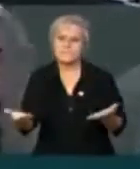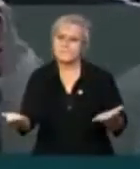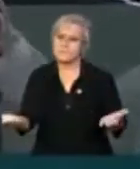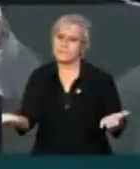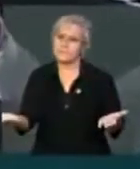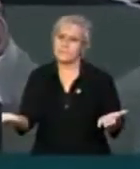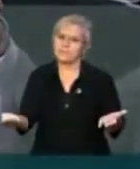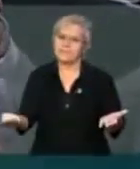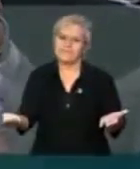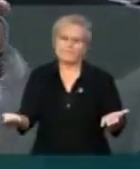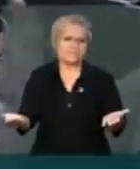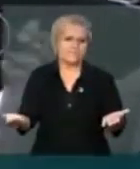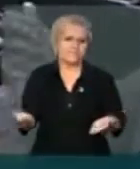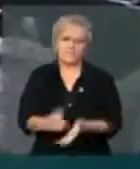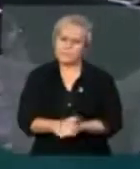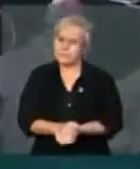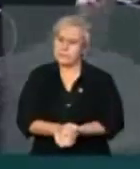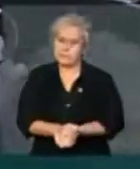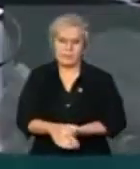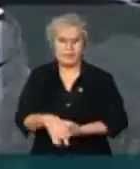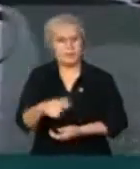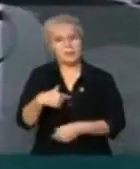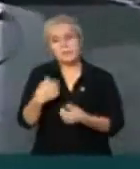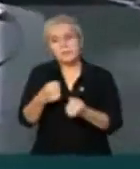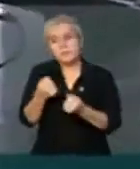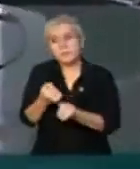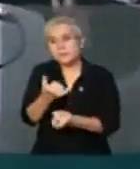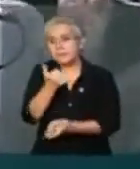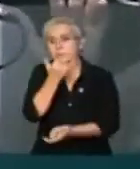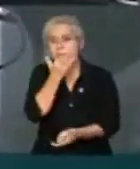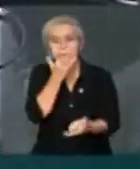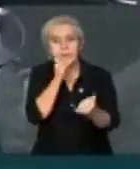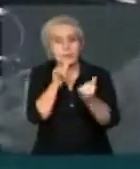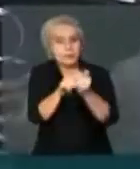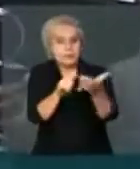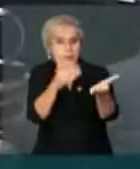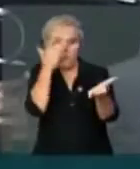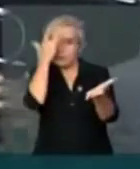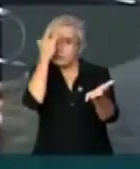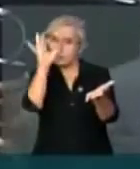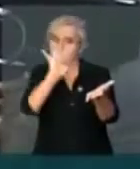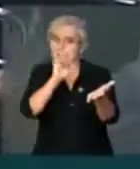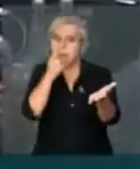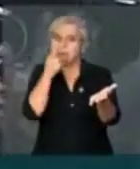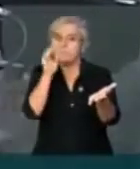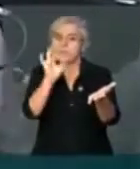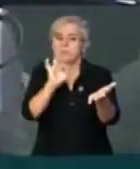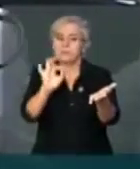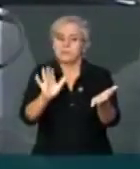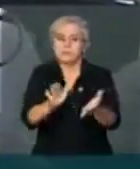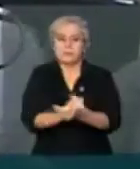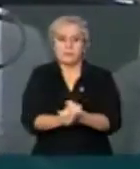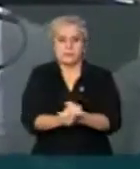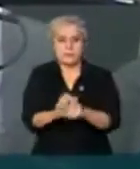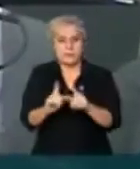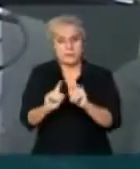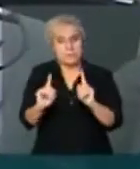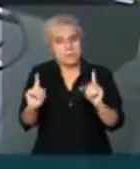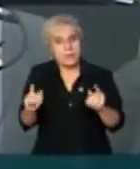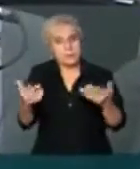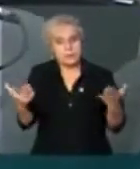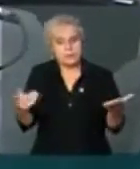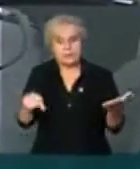eu sinceramente tenho que perdoar, porque ele não sabe o que diz. Mas, de toda sorte,